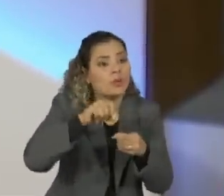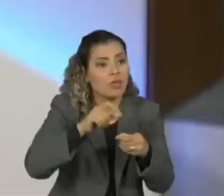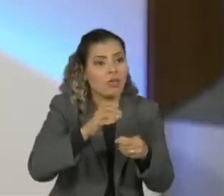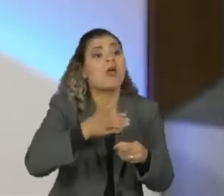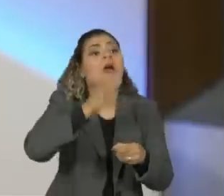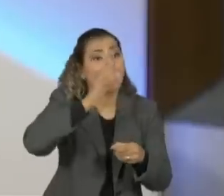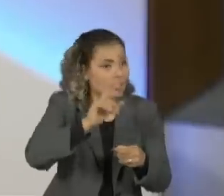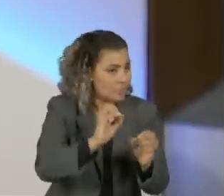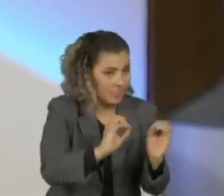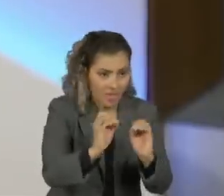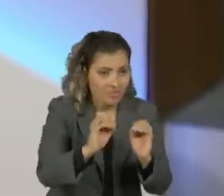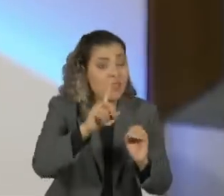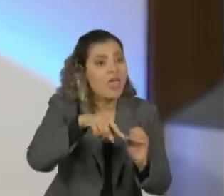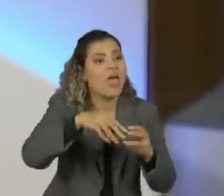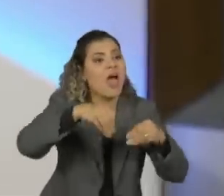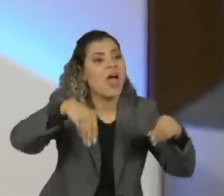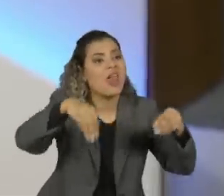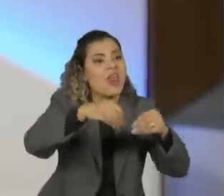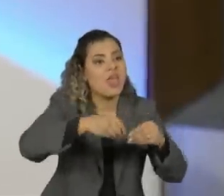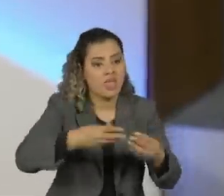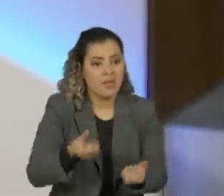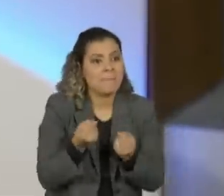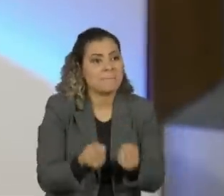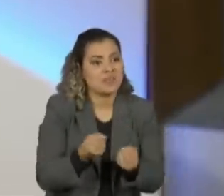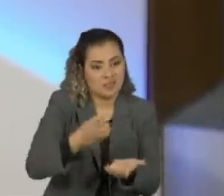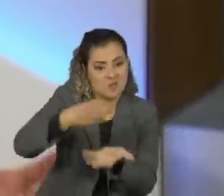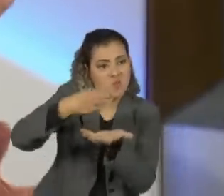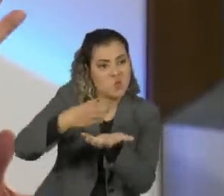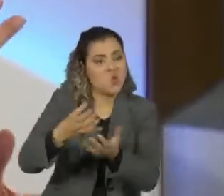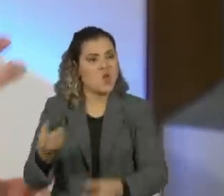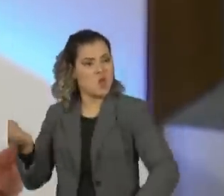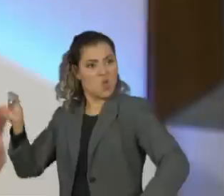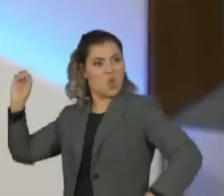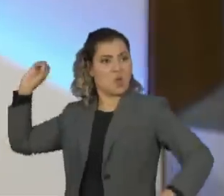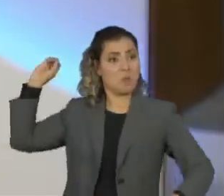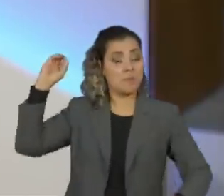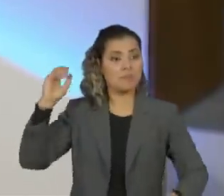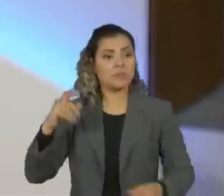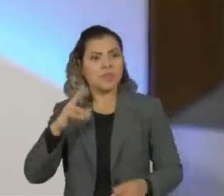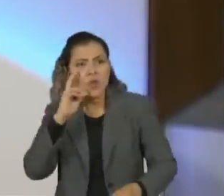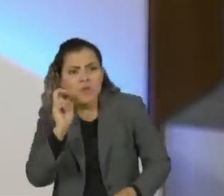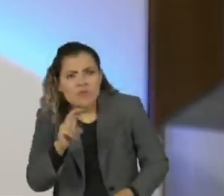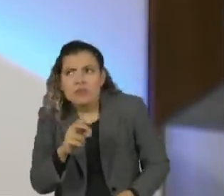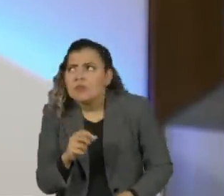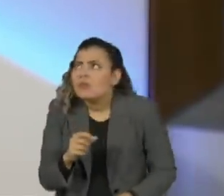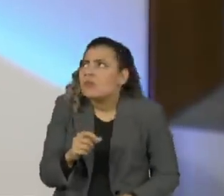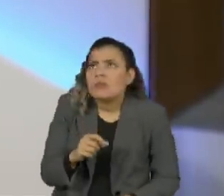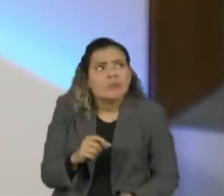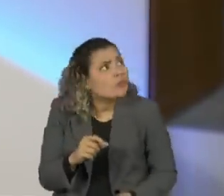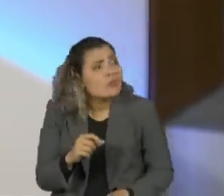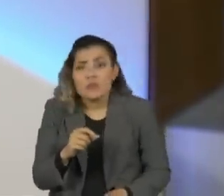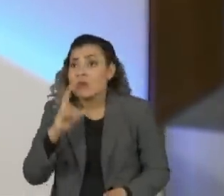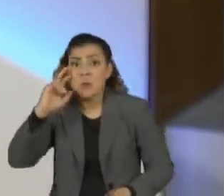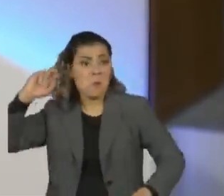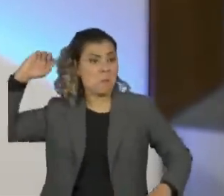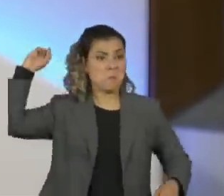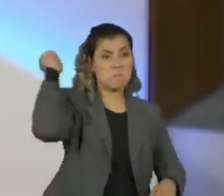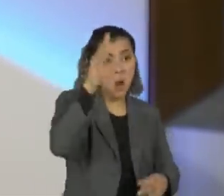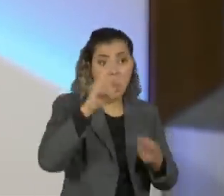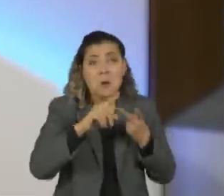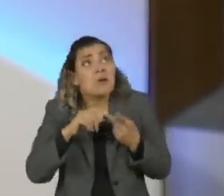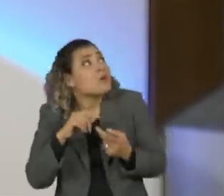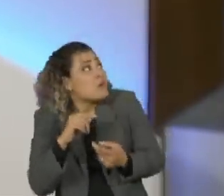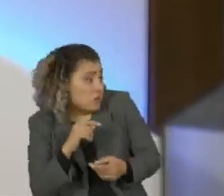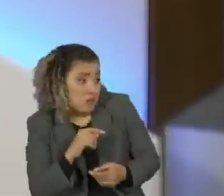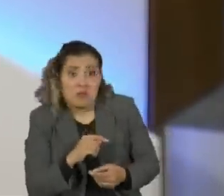derrubou o tambor lá em cima, o cara estava... Nunca tive uma bateria tão alta, o cara estava lá em cima, e caiu um tambor. E na